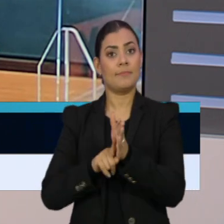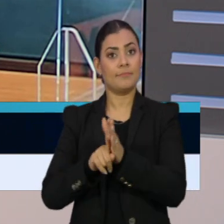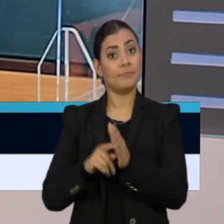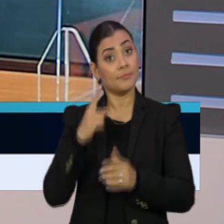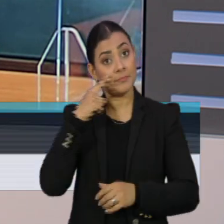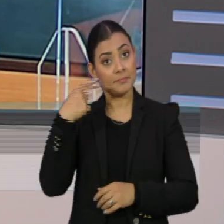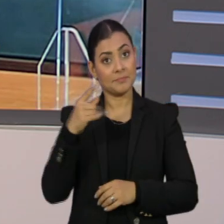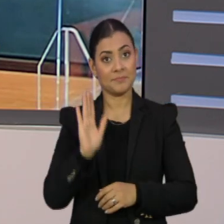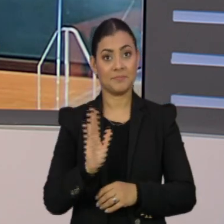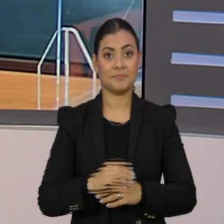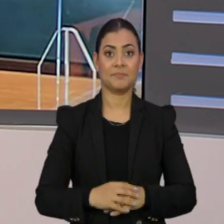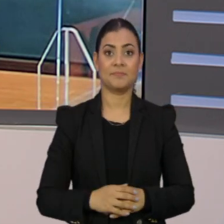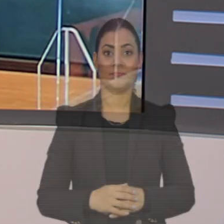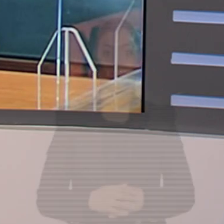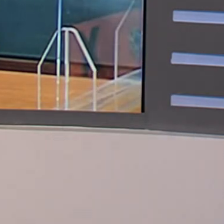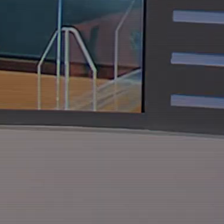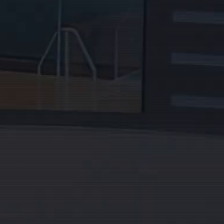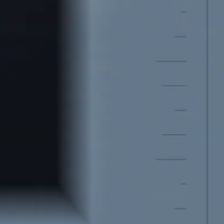Até já.